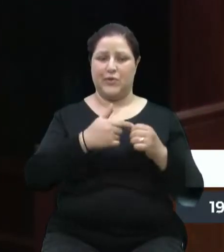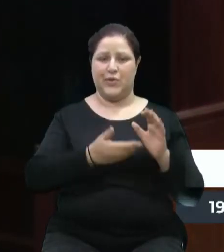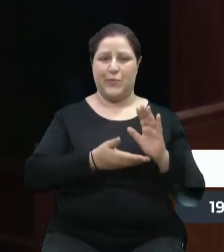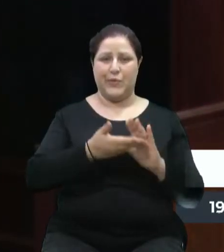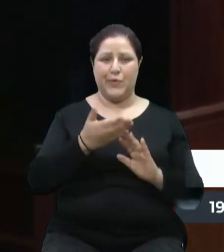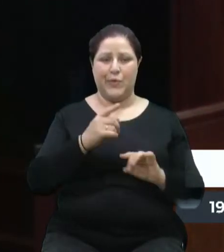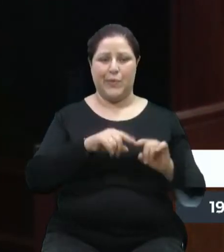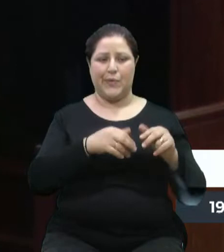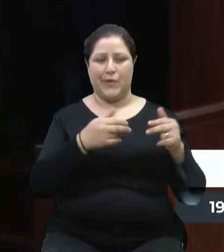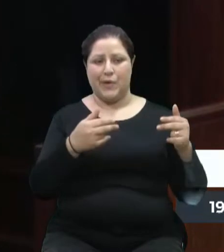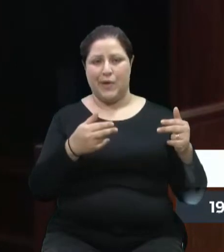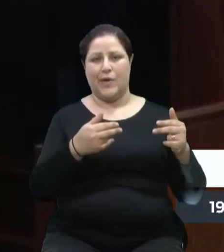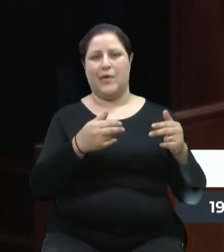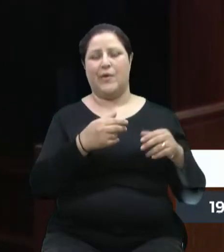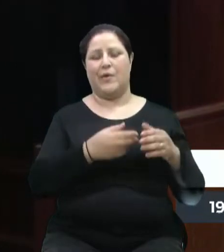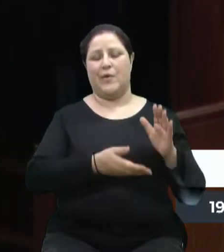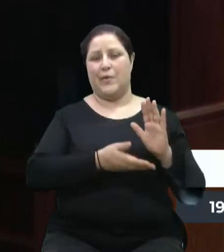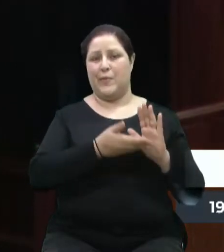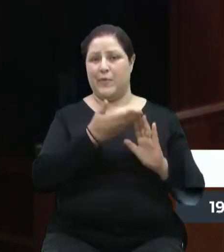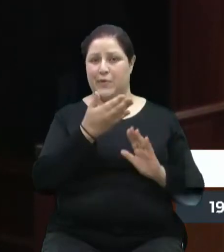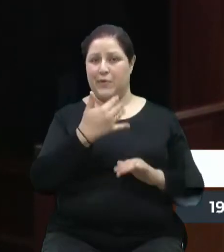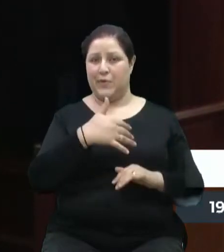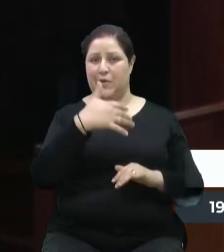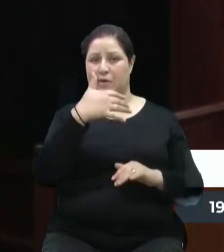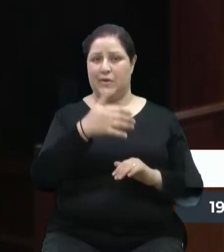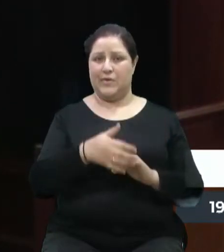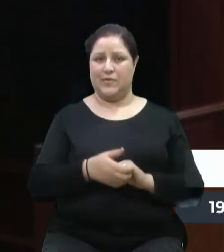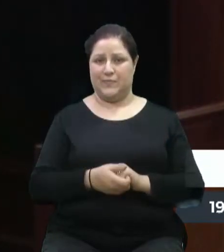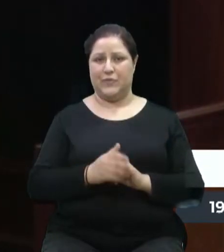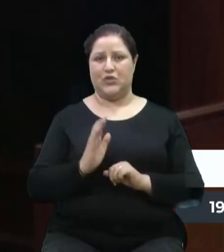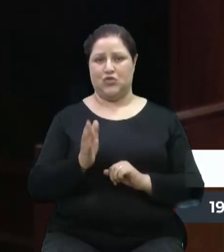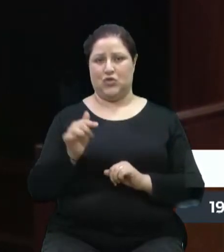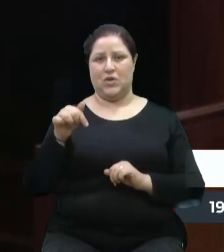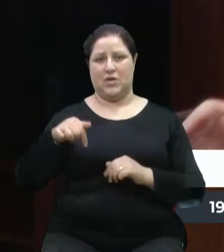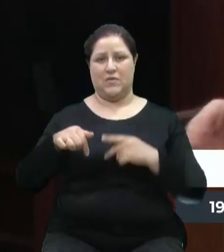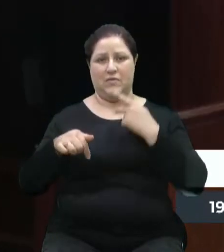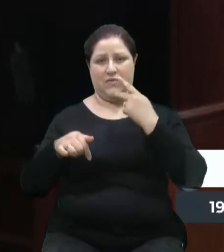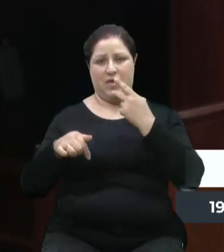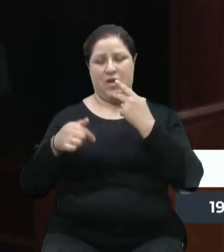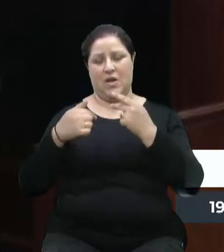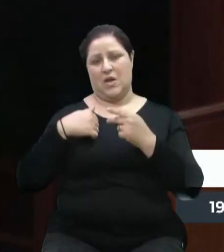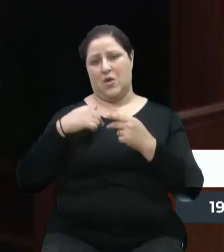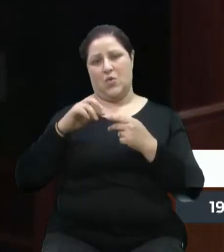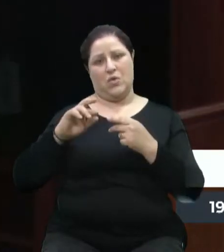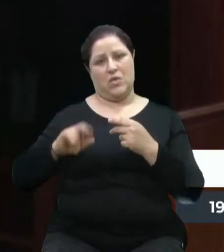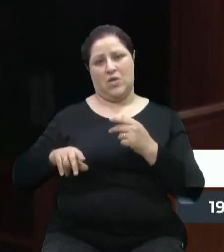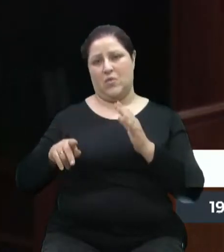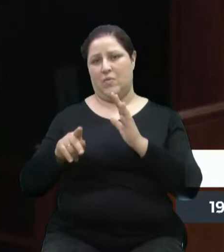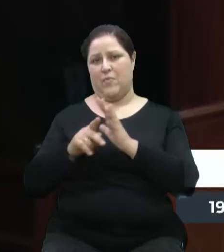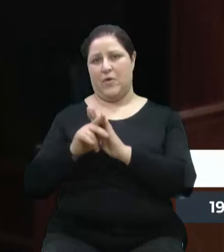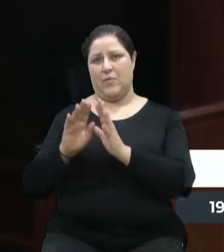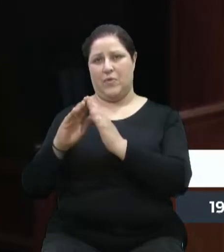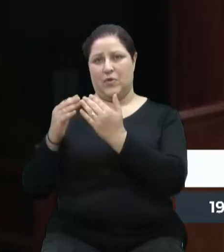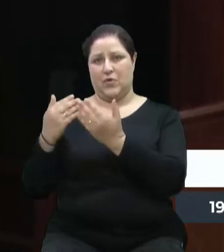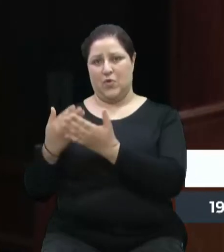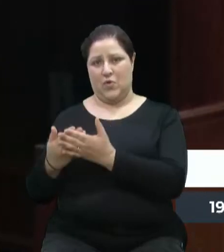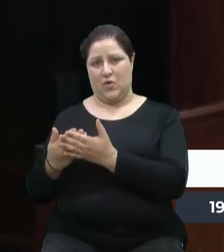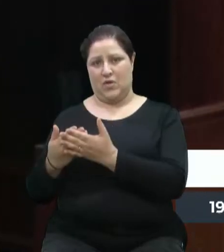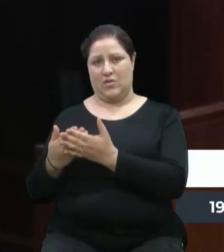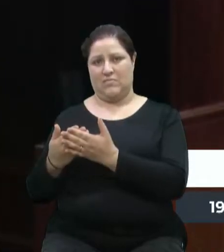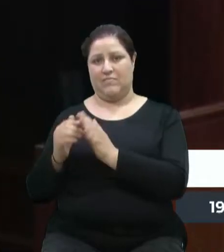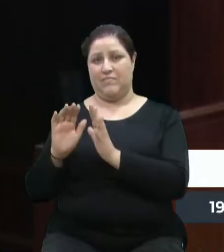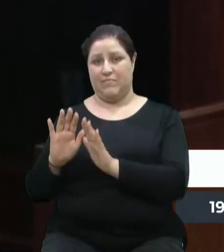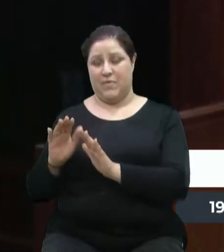trazendo dentro dessa casa, por diversas vezes aqui, os senhores vereadores sabem, eu não sou do ramo escolar, sou do ramo do fretamento,